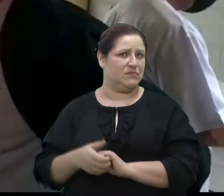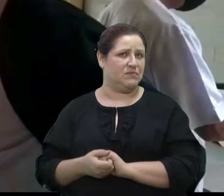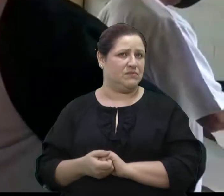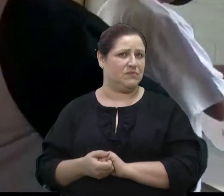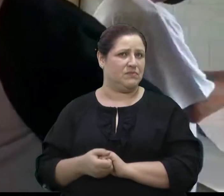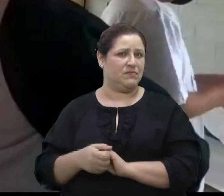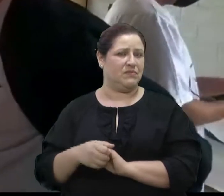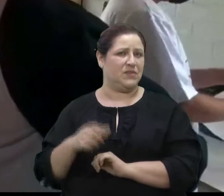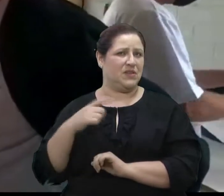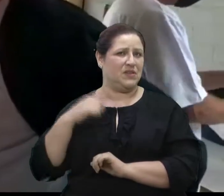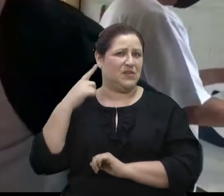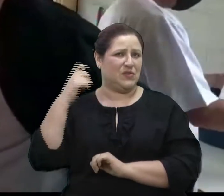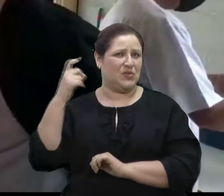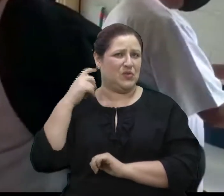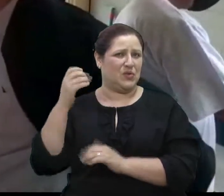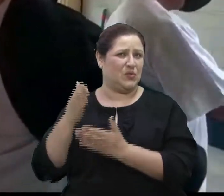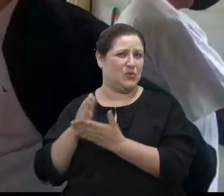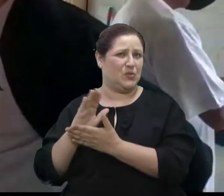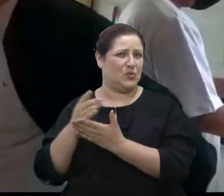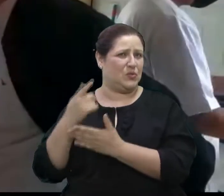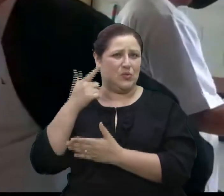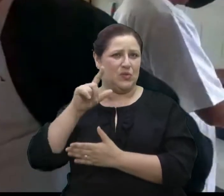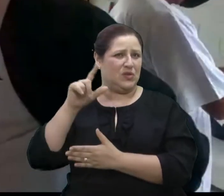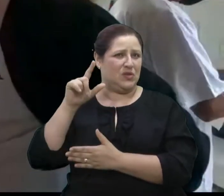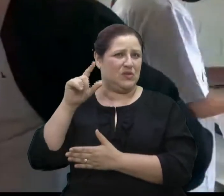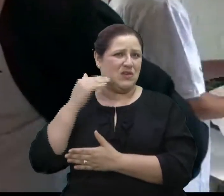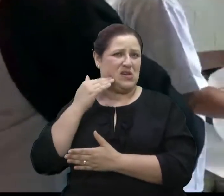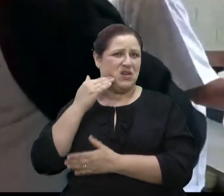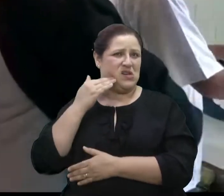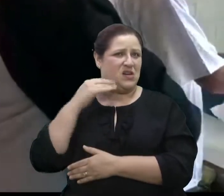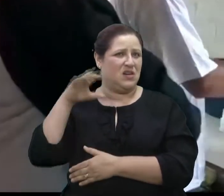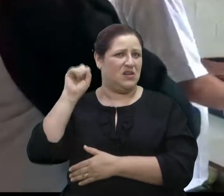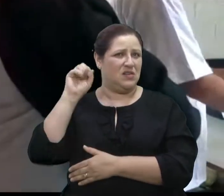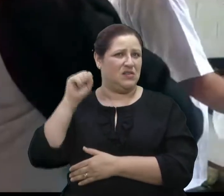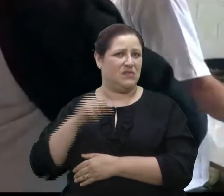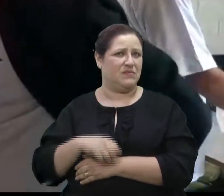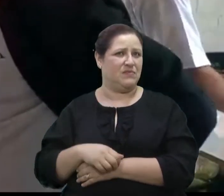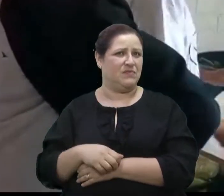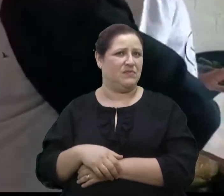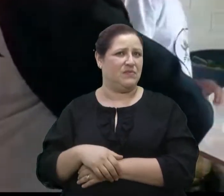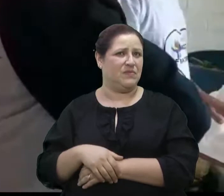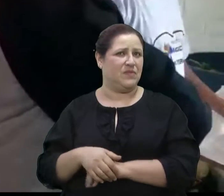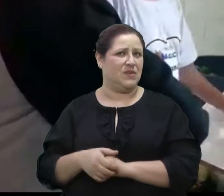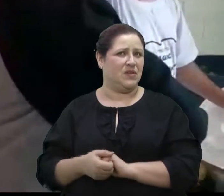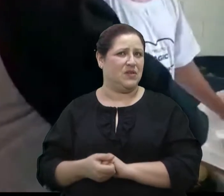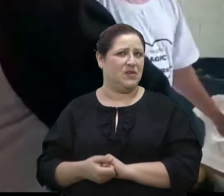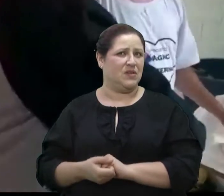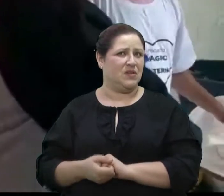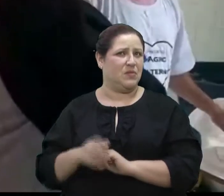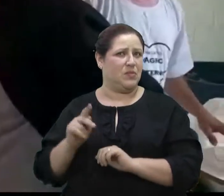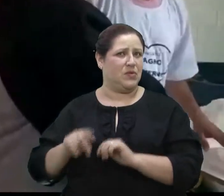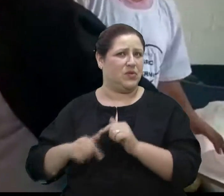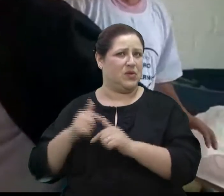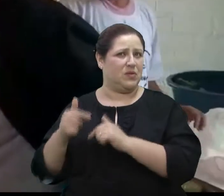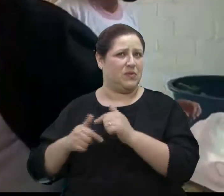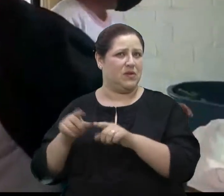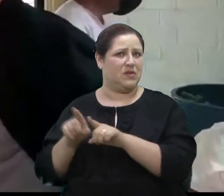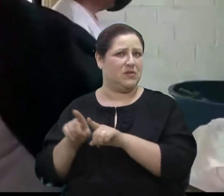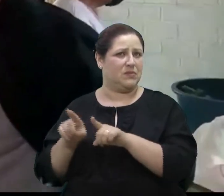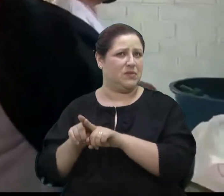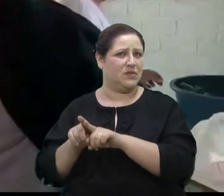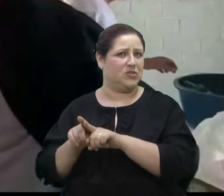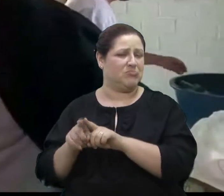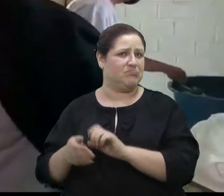finaleira. sei se ganha que é isso. Não, não conheço. Tem um pastor lá e faz um trabalho também impressionante. Ele